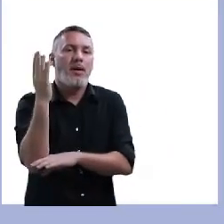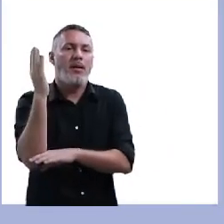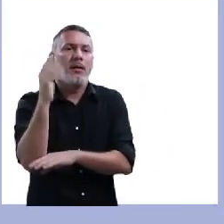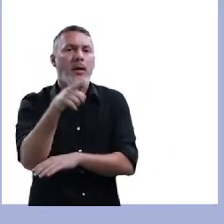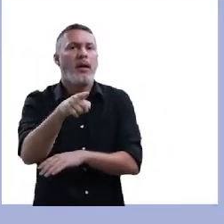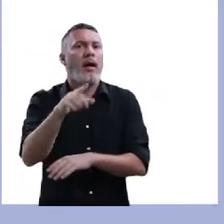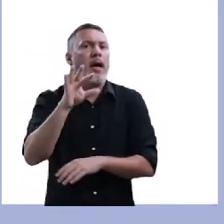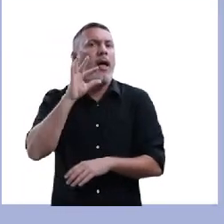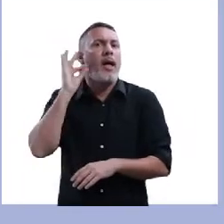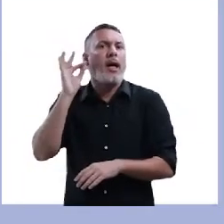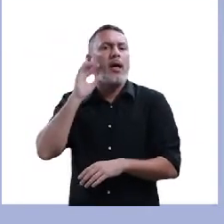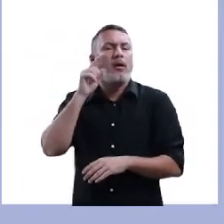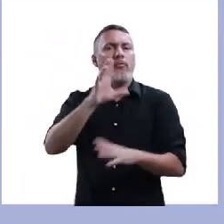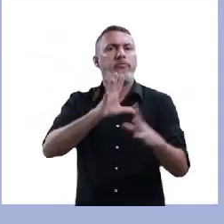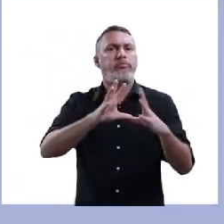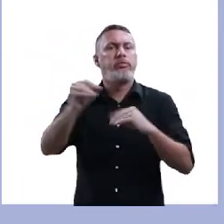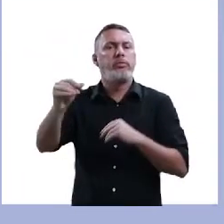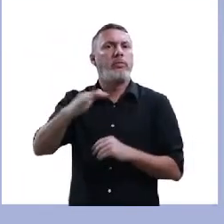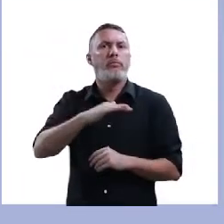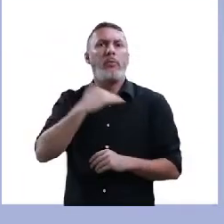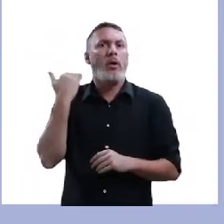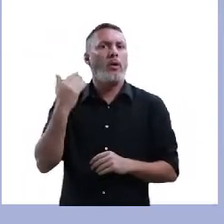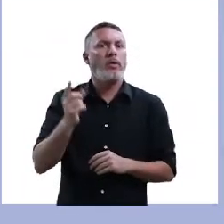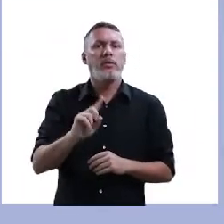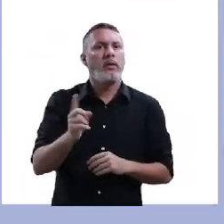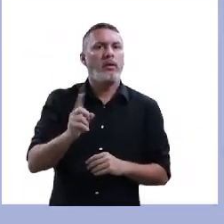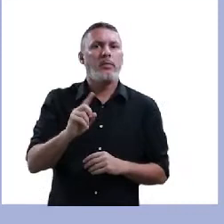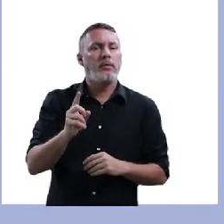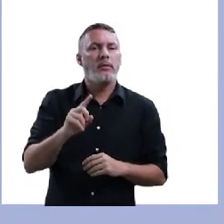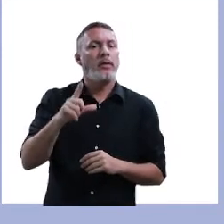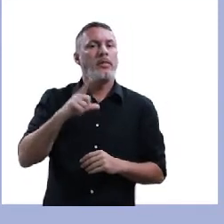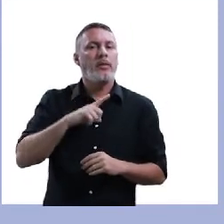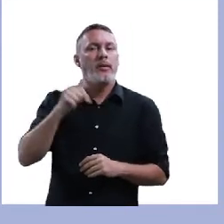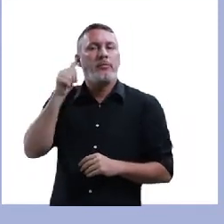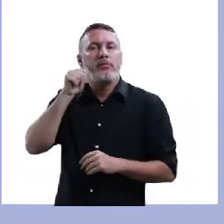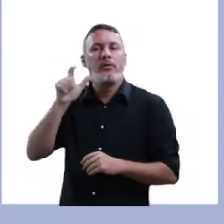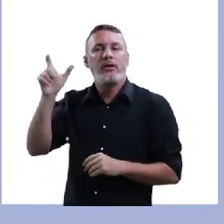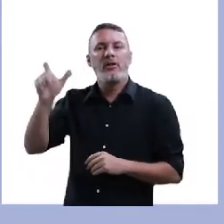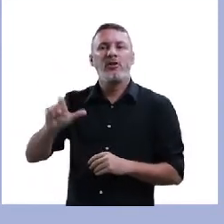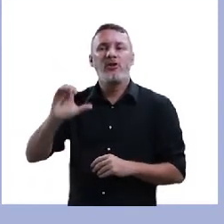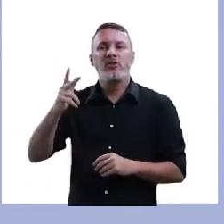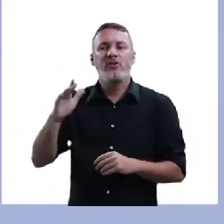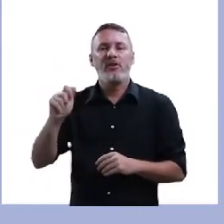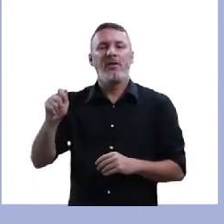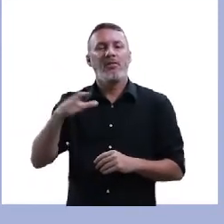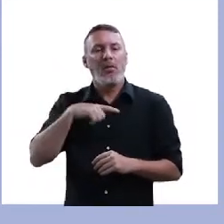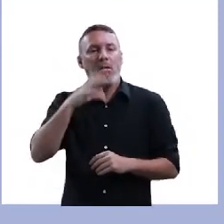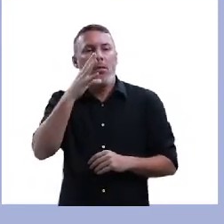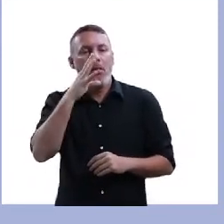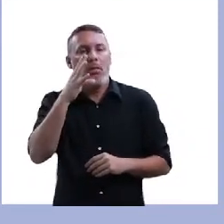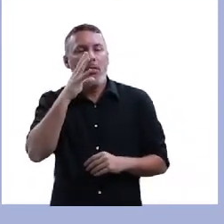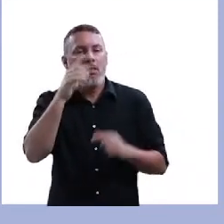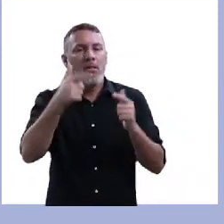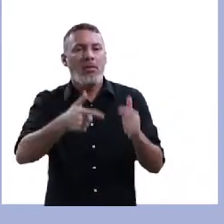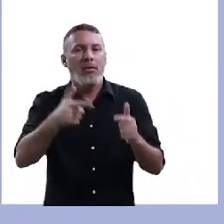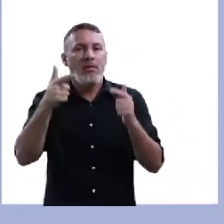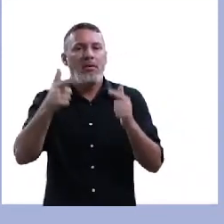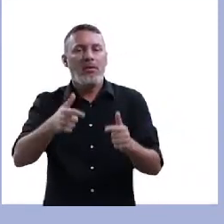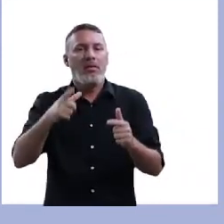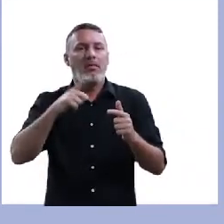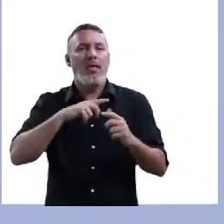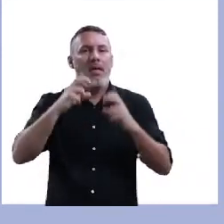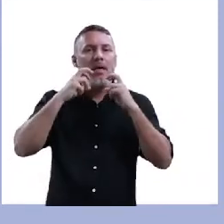Atirei o pau no gato, mas o gato não morreu, reu, reu. Dona Xica,